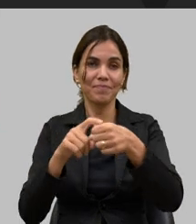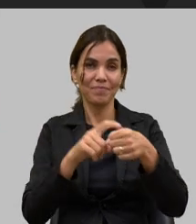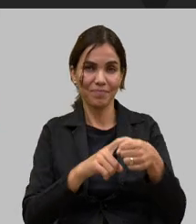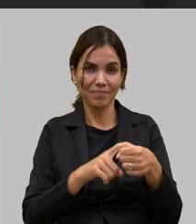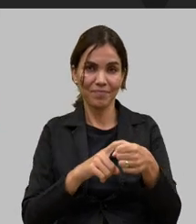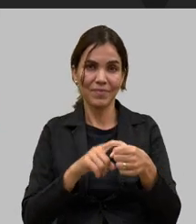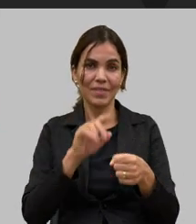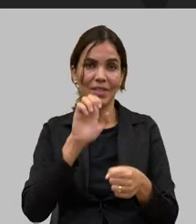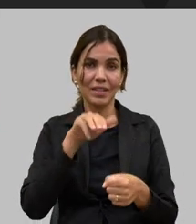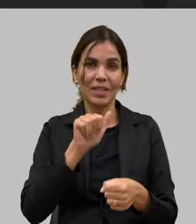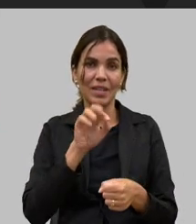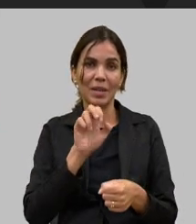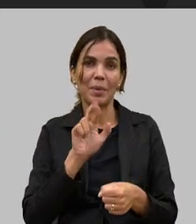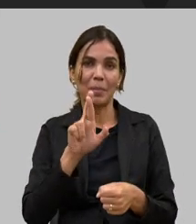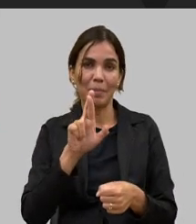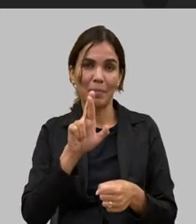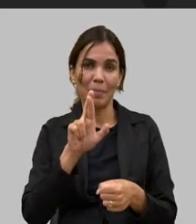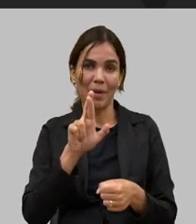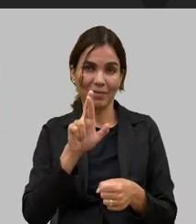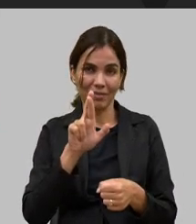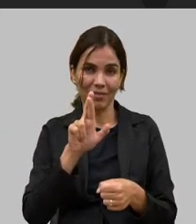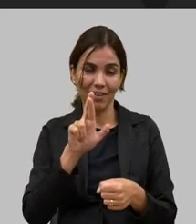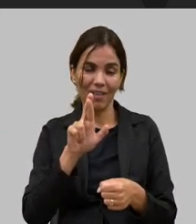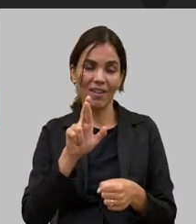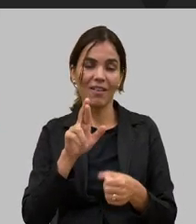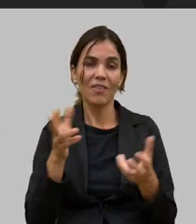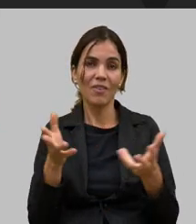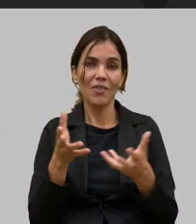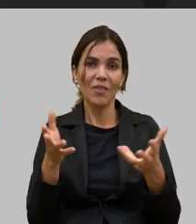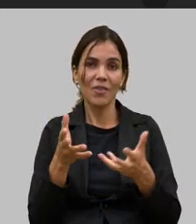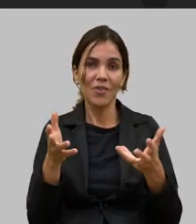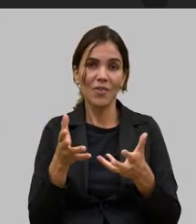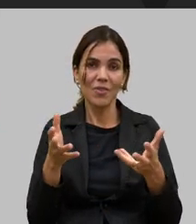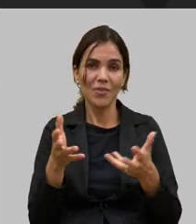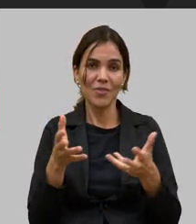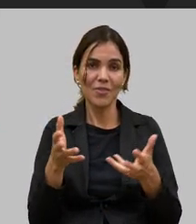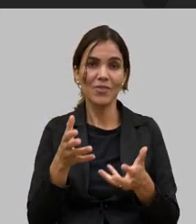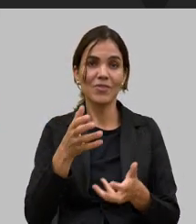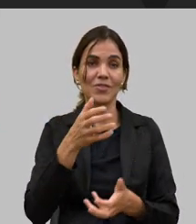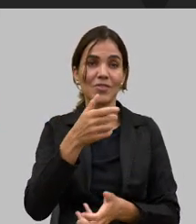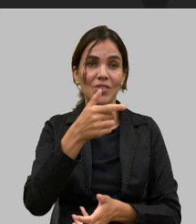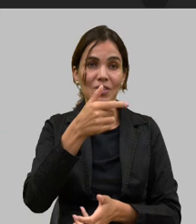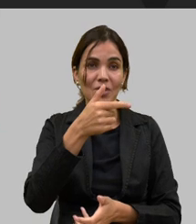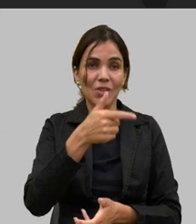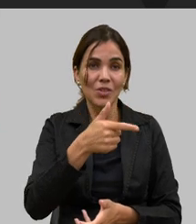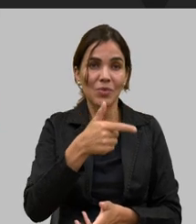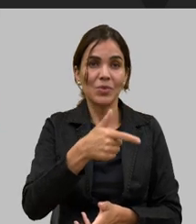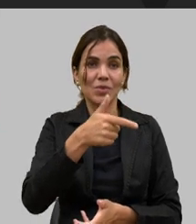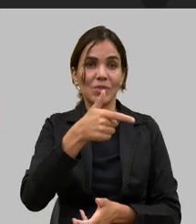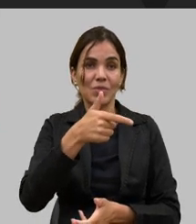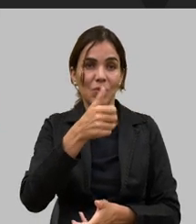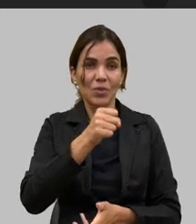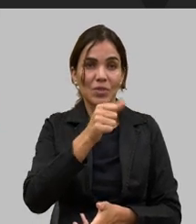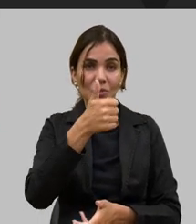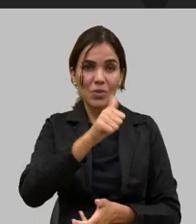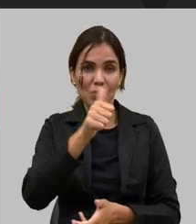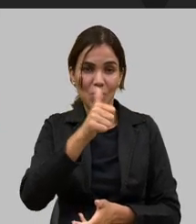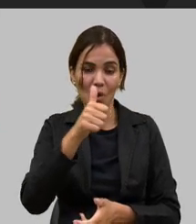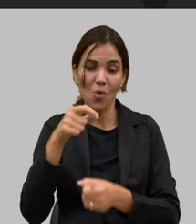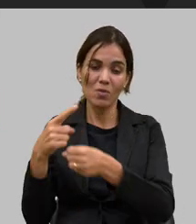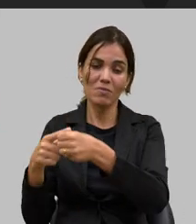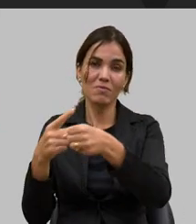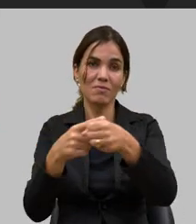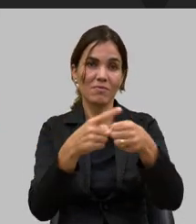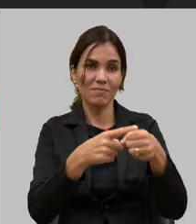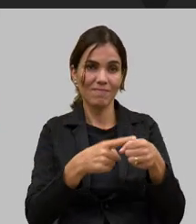municípios hoje eu brinco e falo que o pessoal da EMATER é mais próximo do produtor rural do que muita gente da família do produtor que